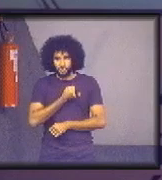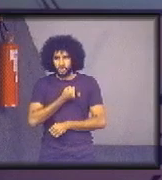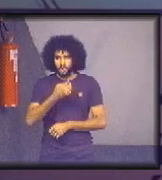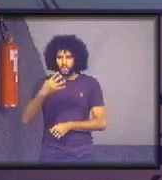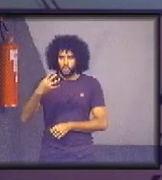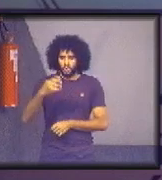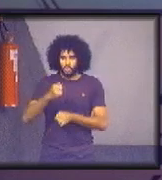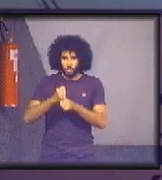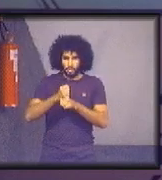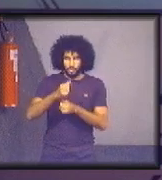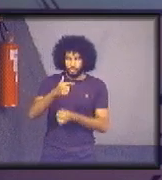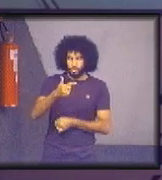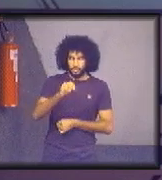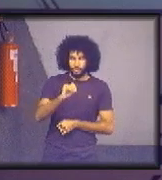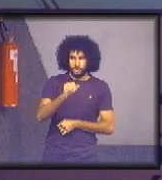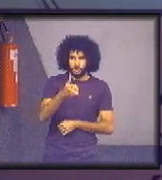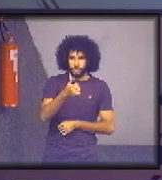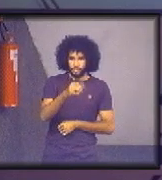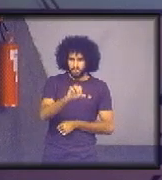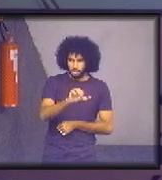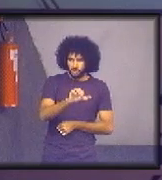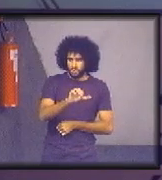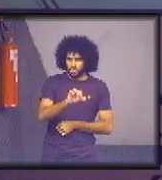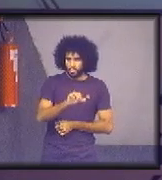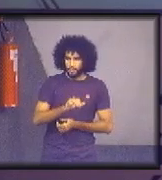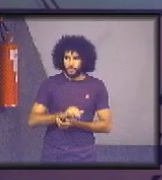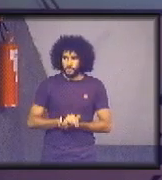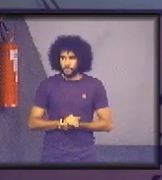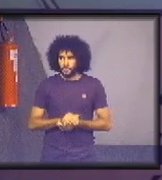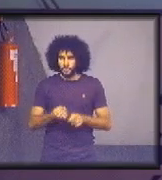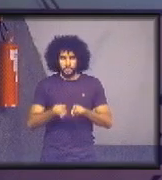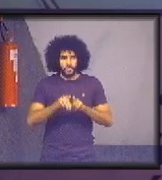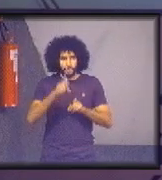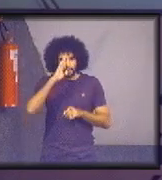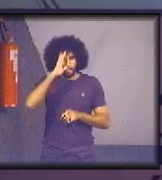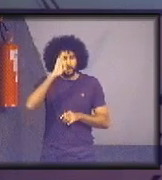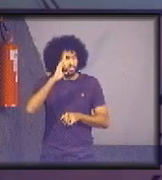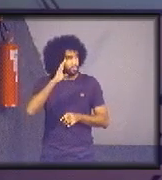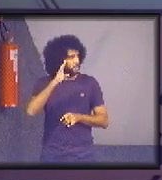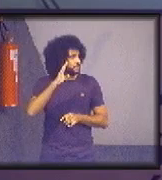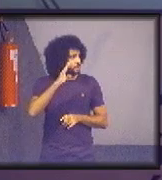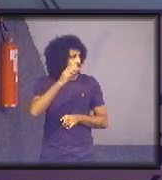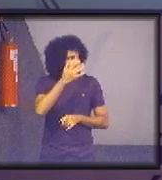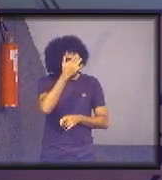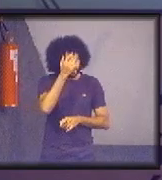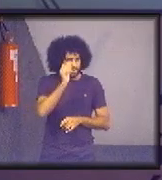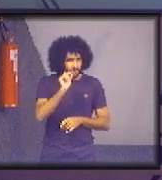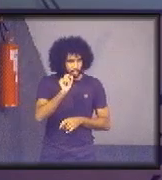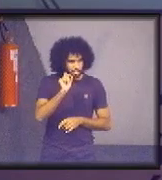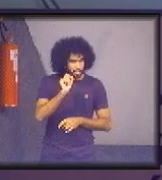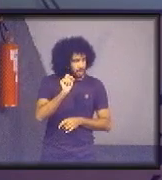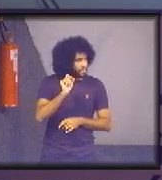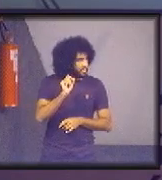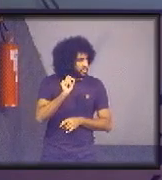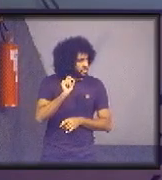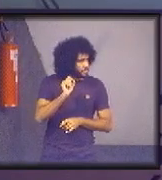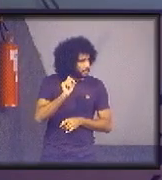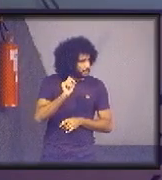que definiu as diretrizes do Tribunal de Arborização. E a principal, a inicial delas, foi que nós